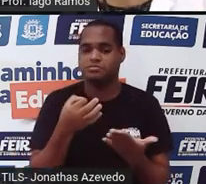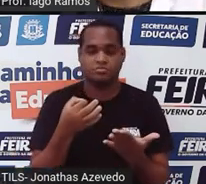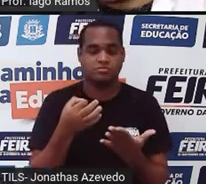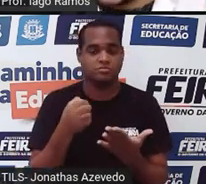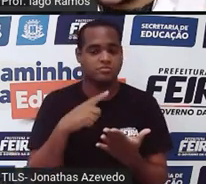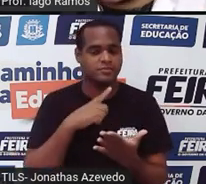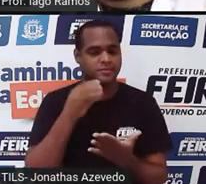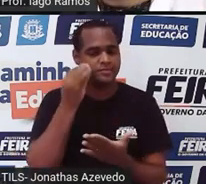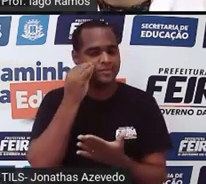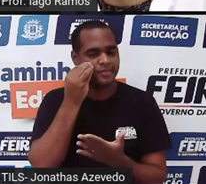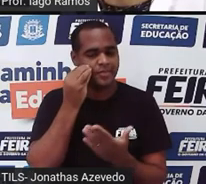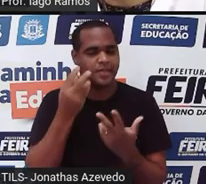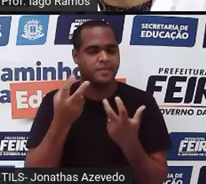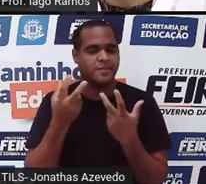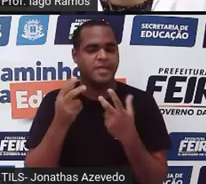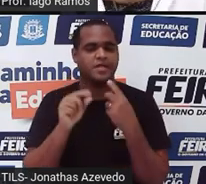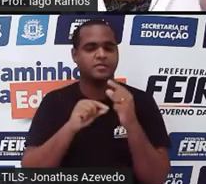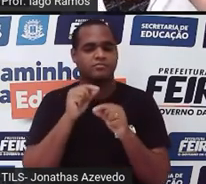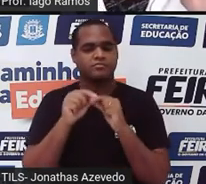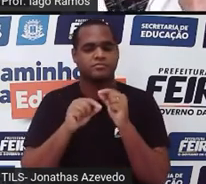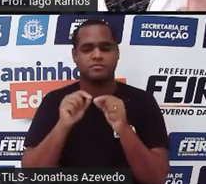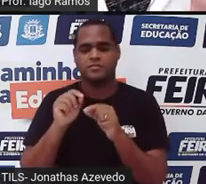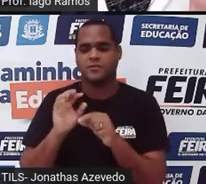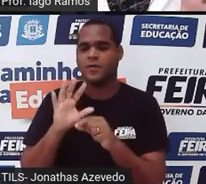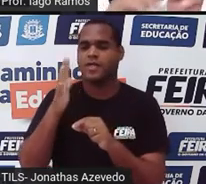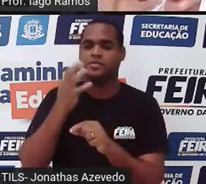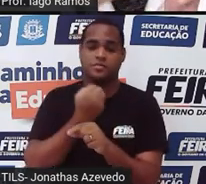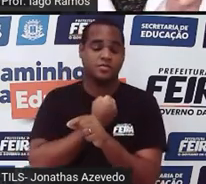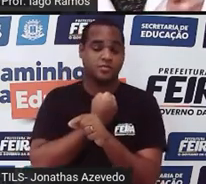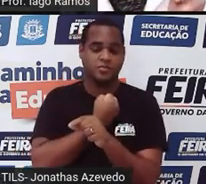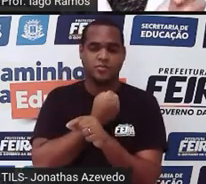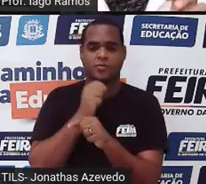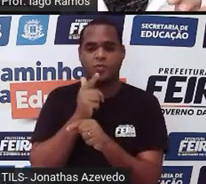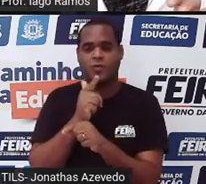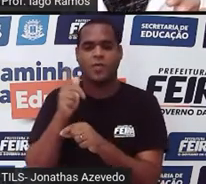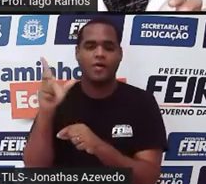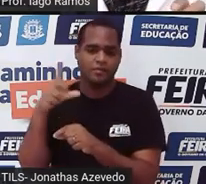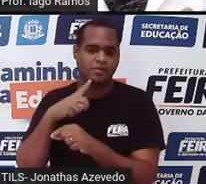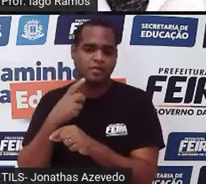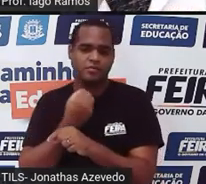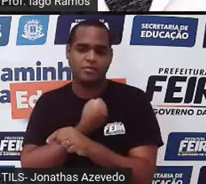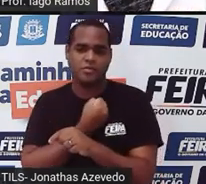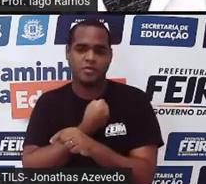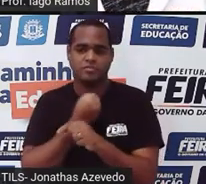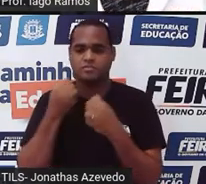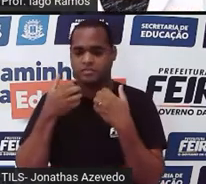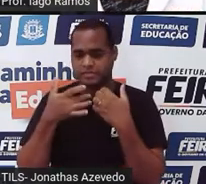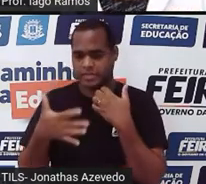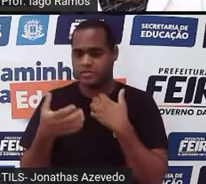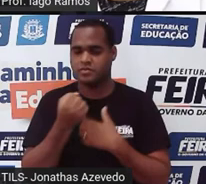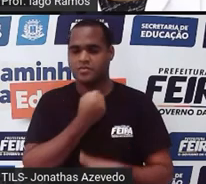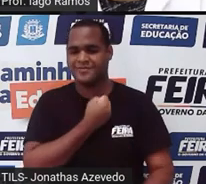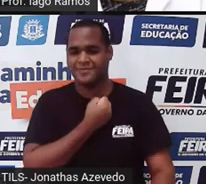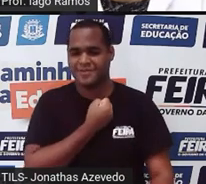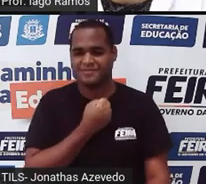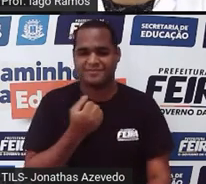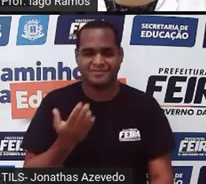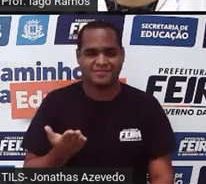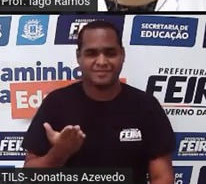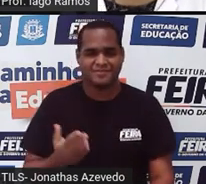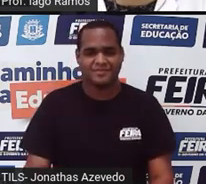tentar perceber o que é que está acontecendo de um número para o próximo na sequência numérica. Olha só.